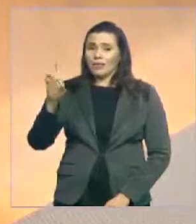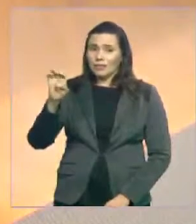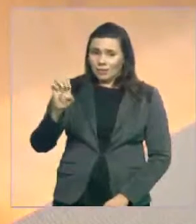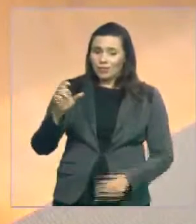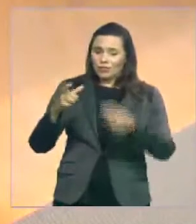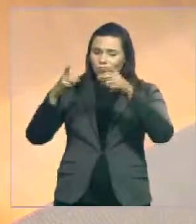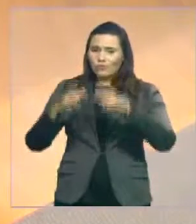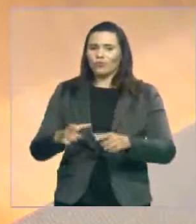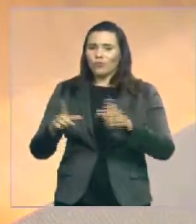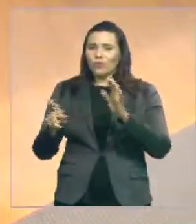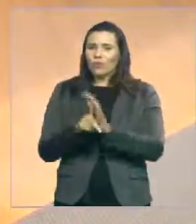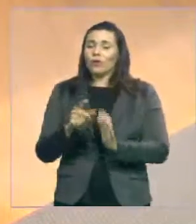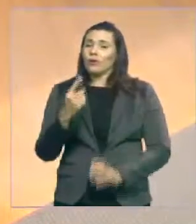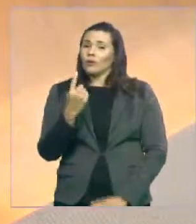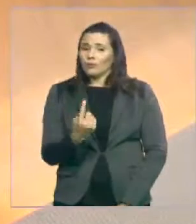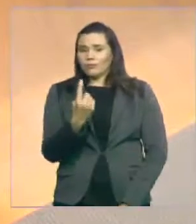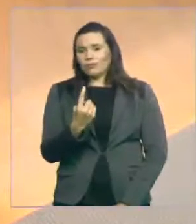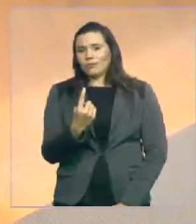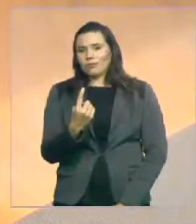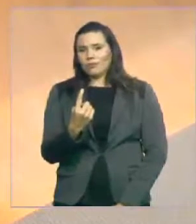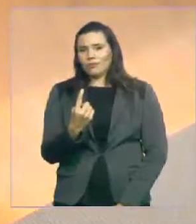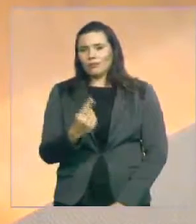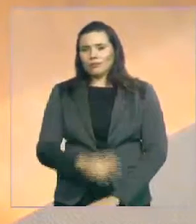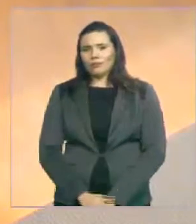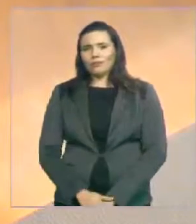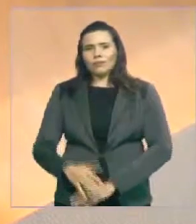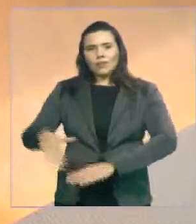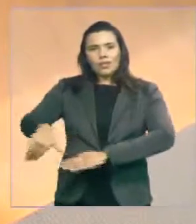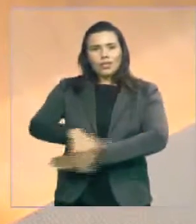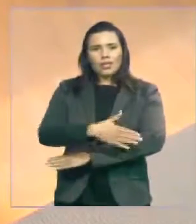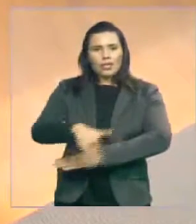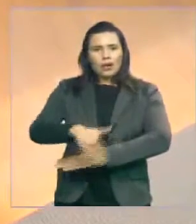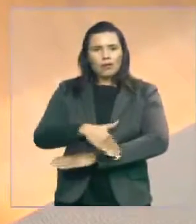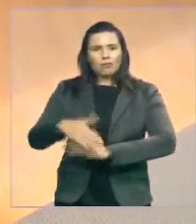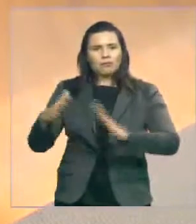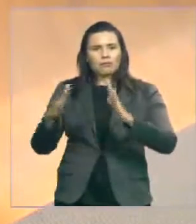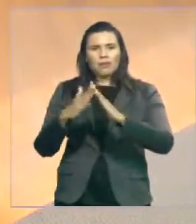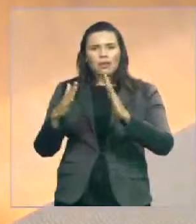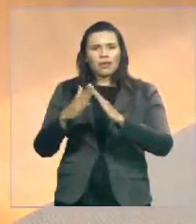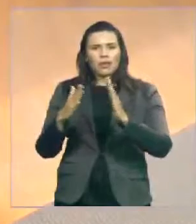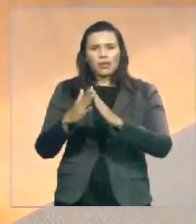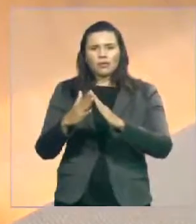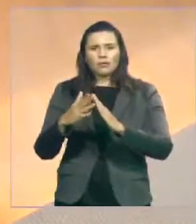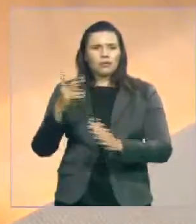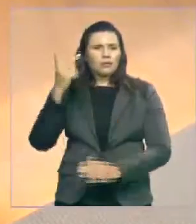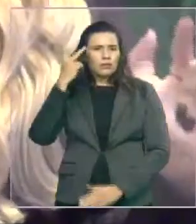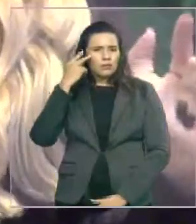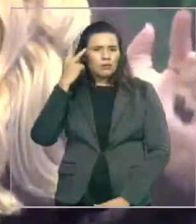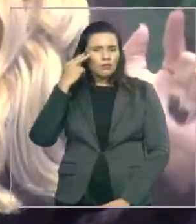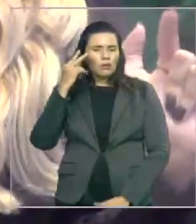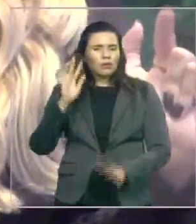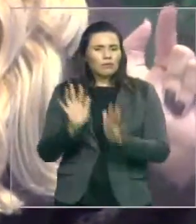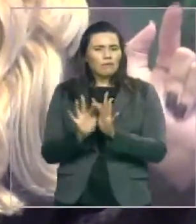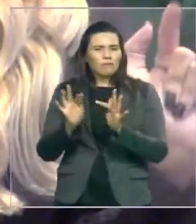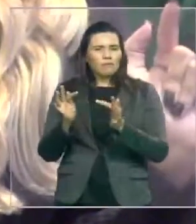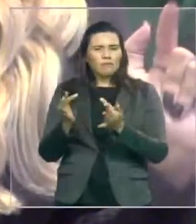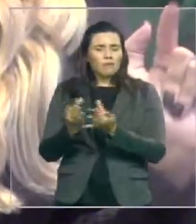empresas, lá é o endereço residencial da família do Laiones,